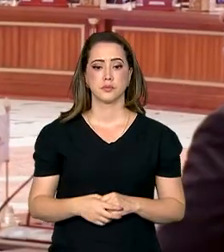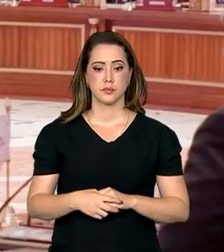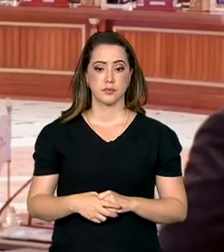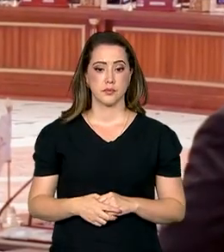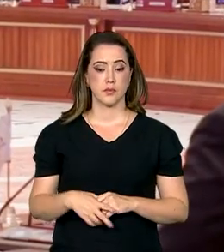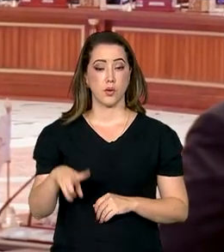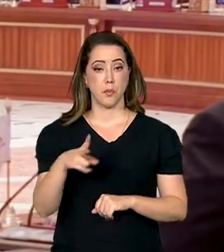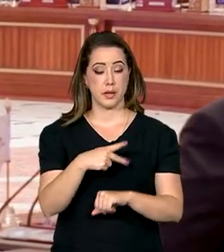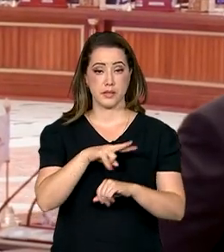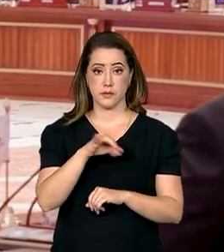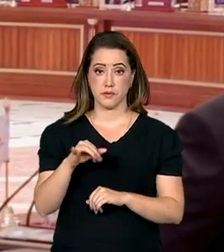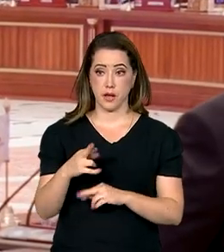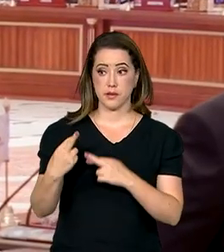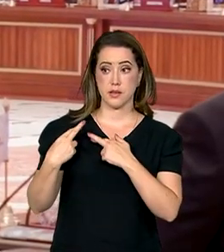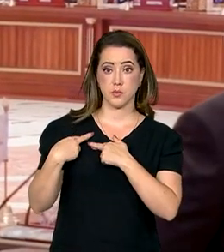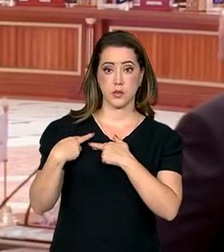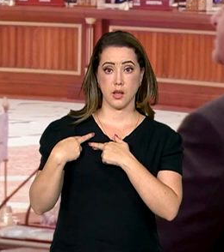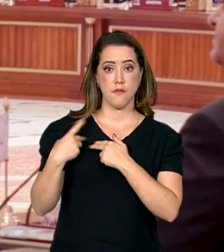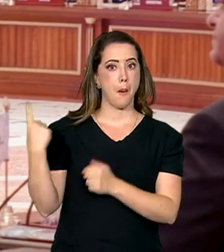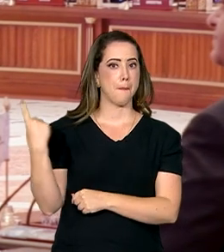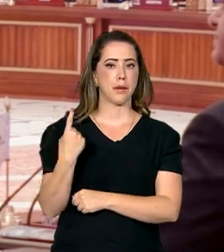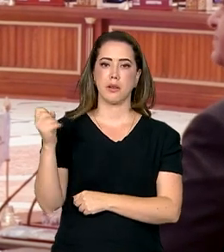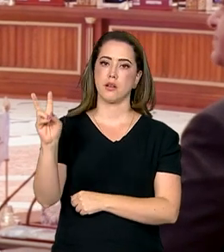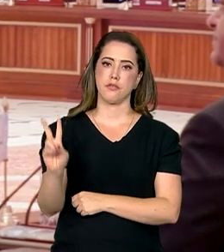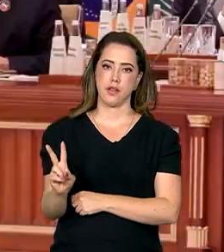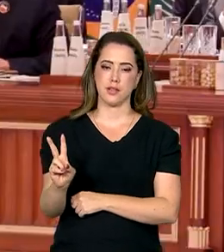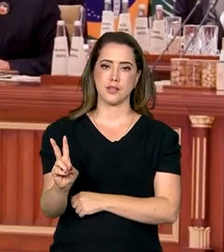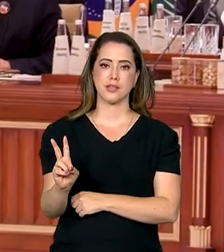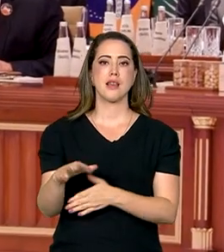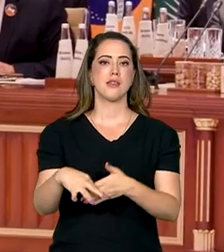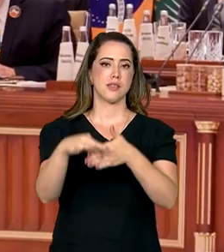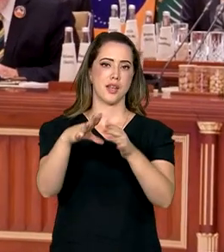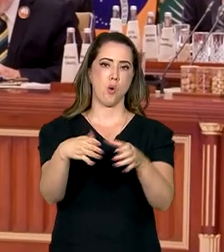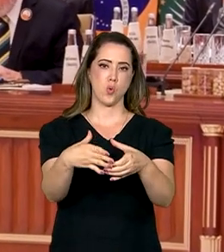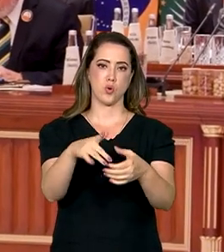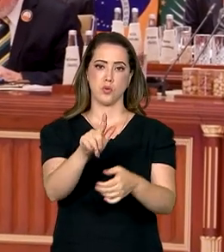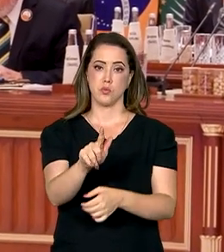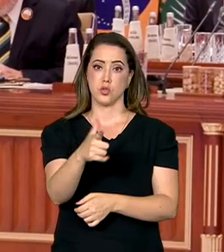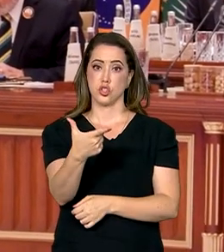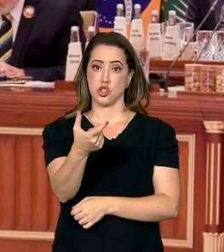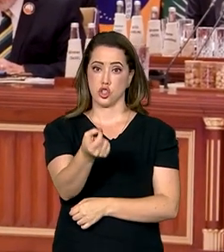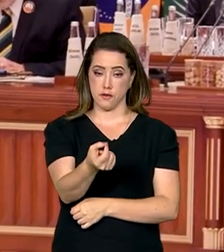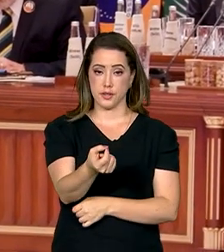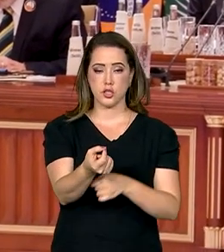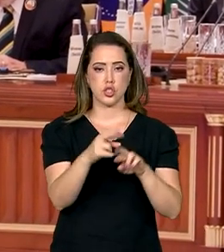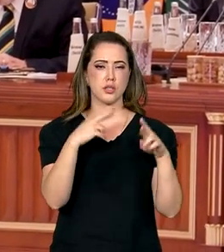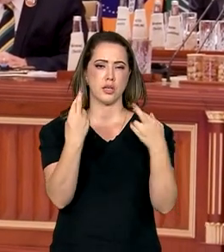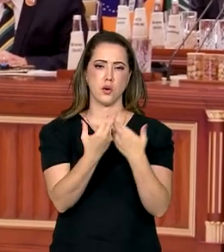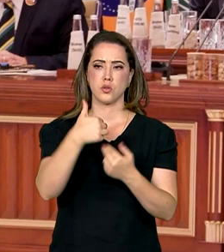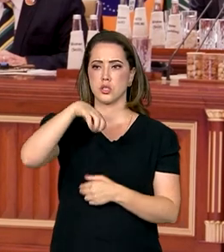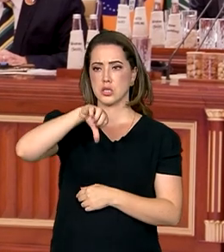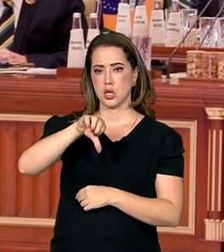país vai assumir pela primeira vez em dezembro a coordenação do grupo, que reúne 19 das maiores economias do mundo,